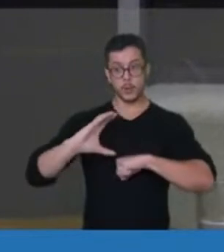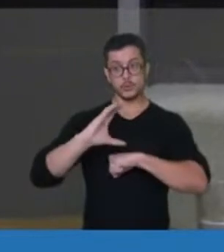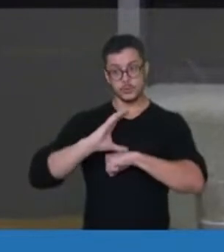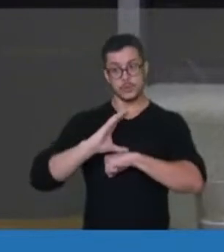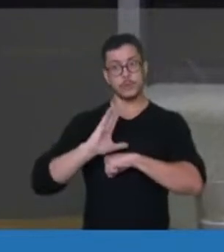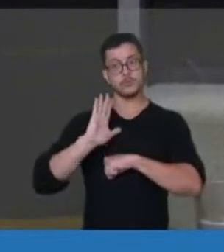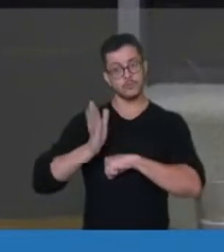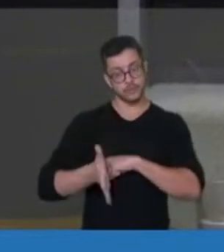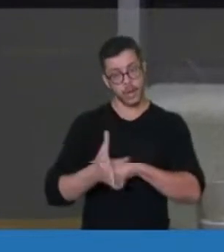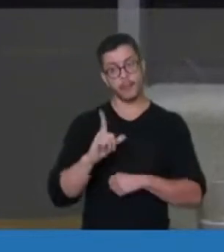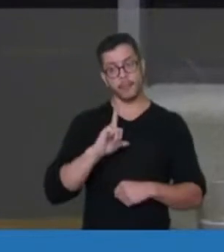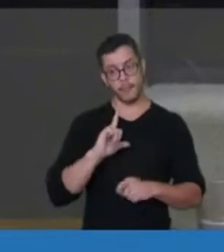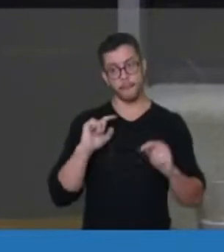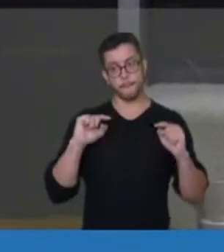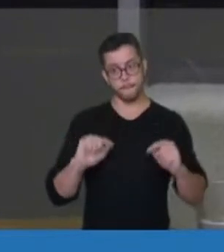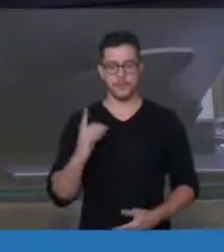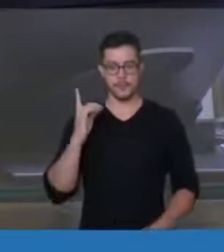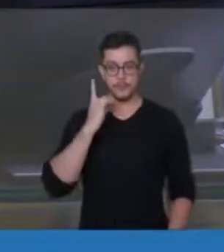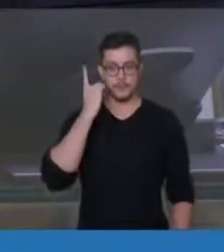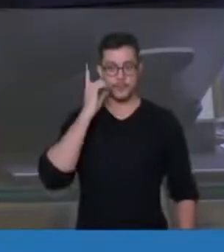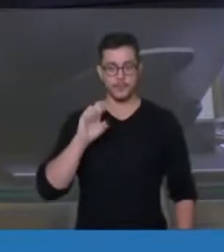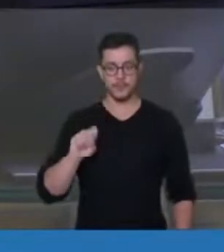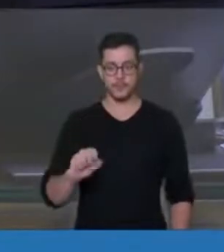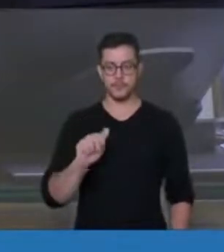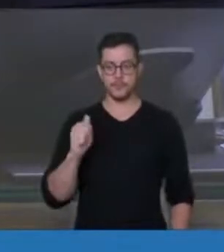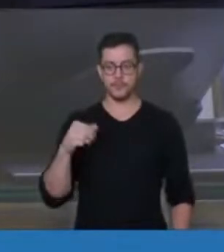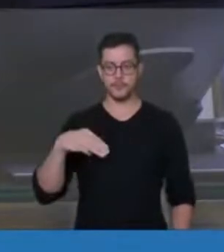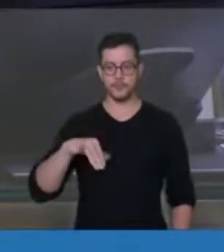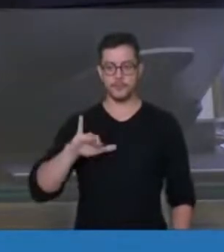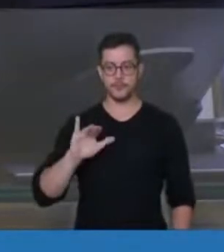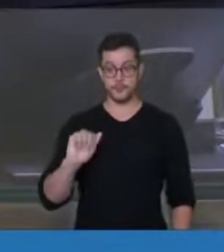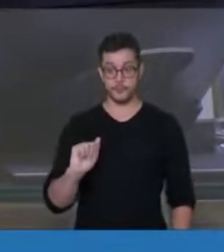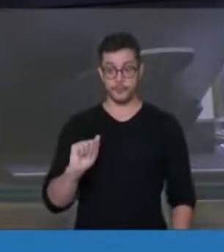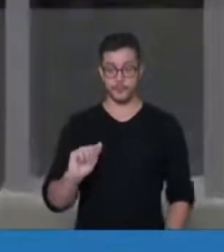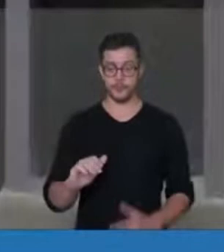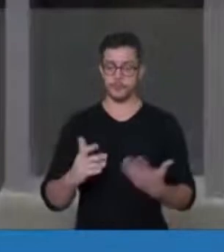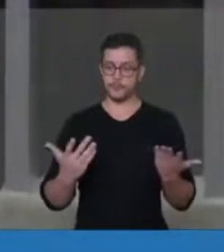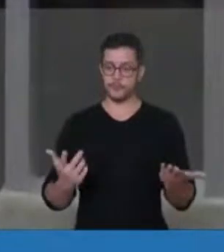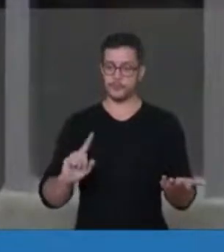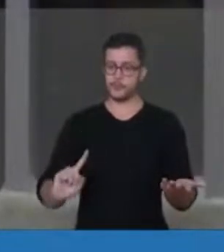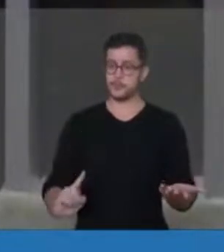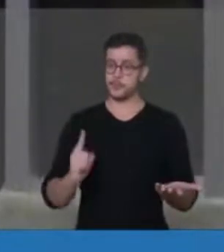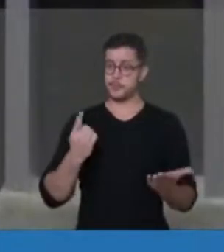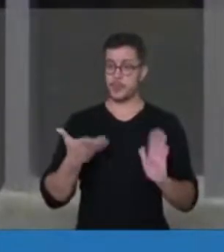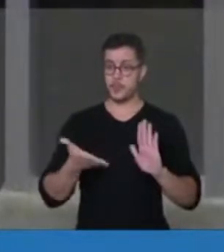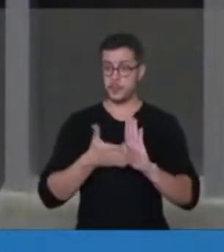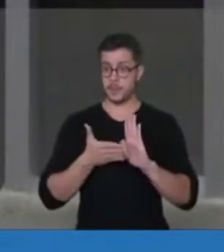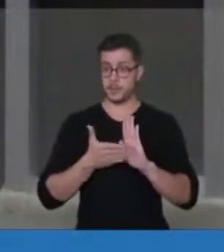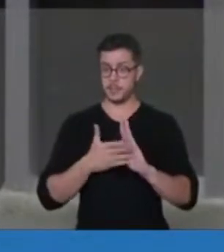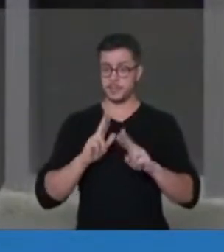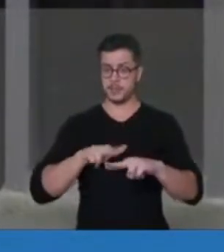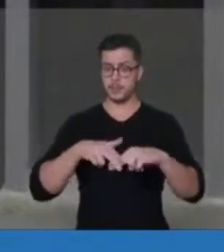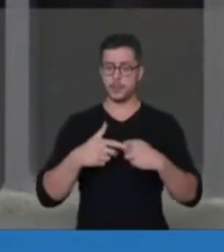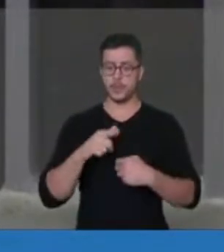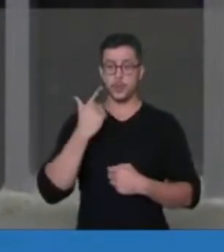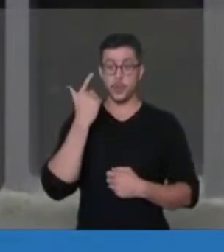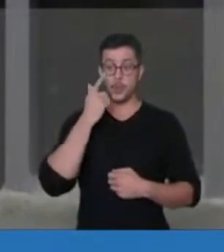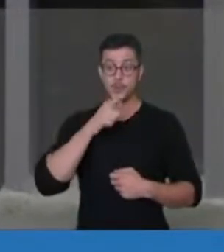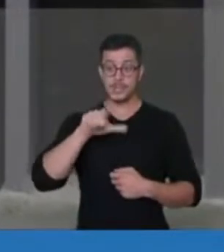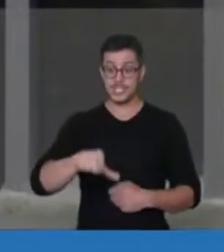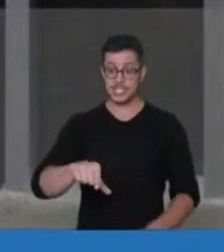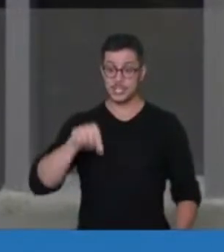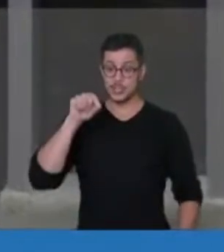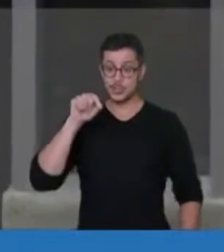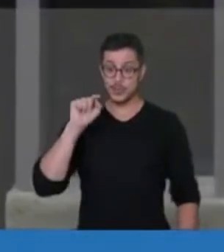constitucional absoluta. Dada Soraya, quero te parabenizar por ter selecionado, enfim, construído junto ao conjunto